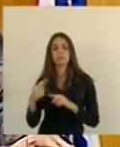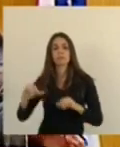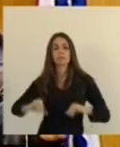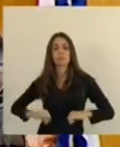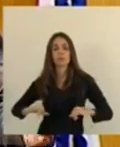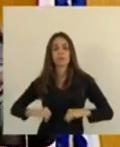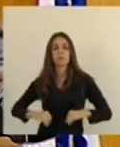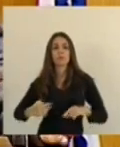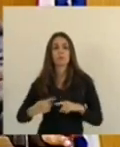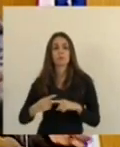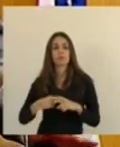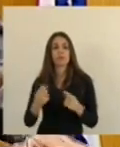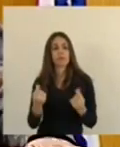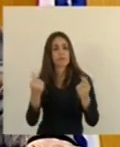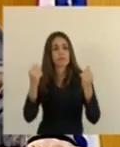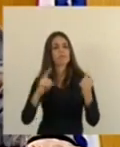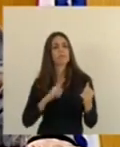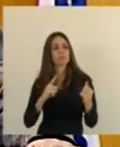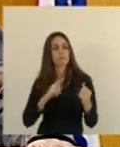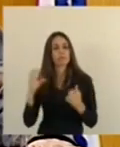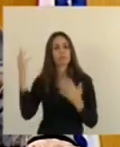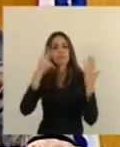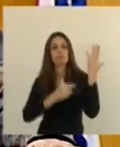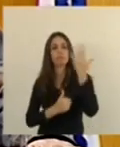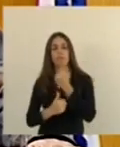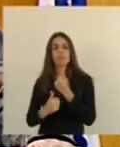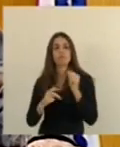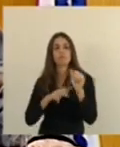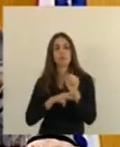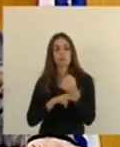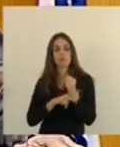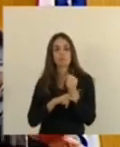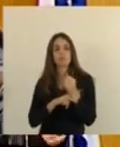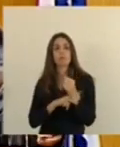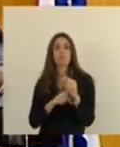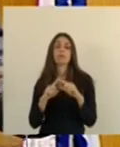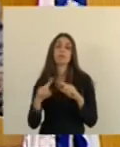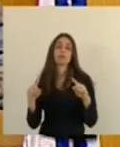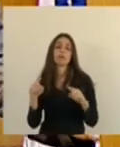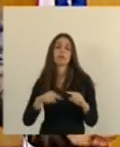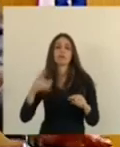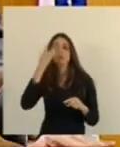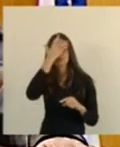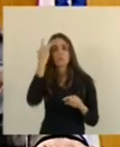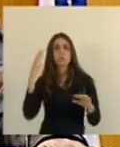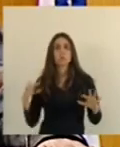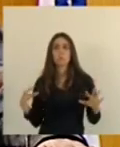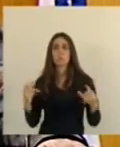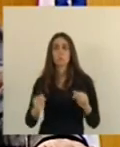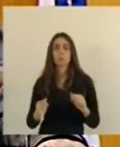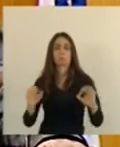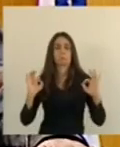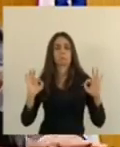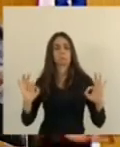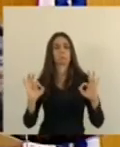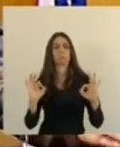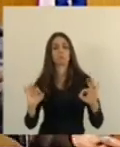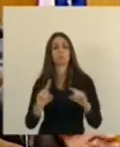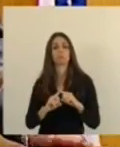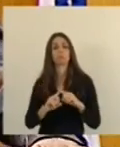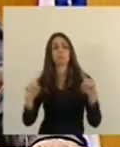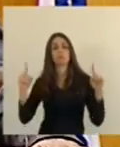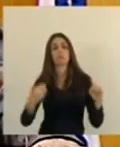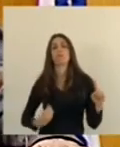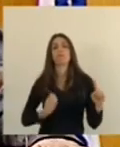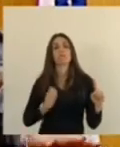com tantas riquezas e tantas belezas que nós temos em Guarapari, era para estar toda a população usufruindo disso e